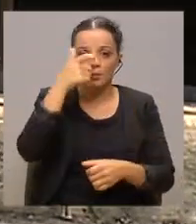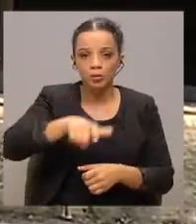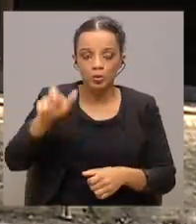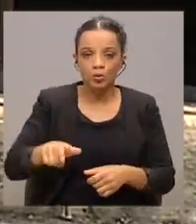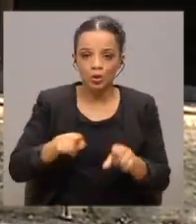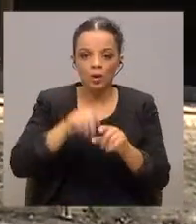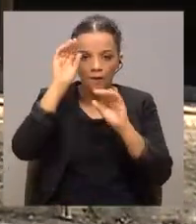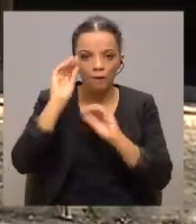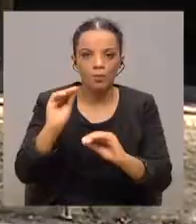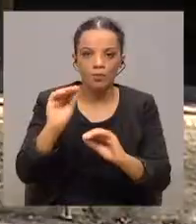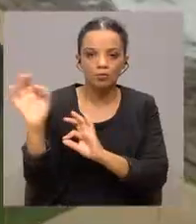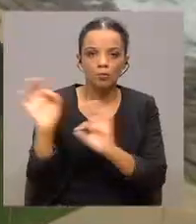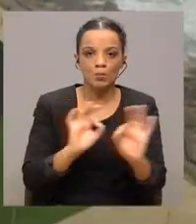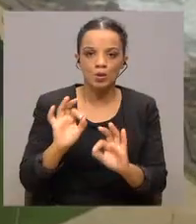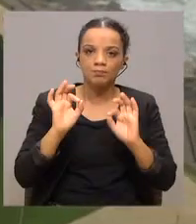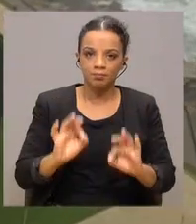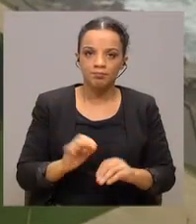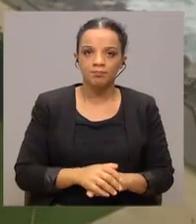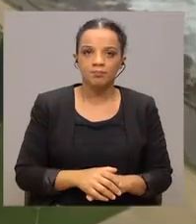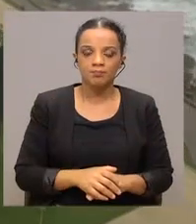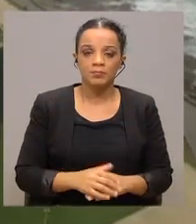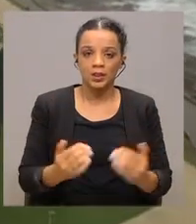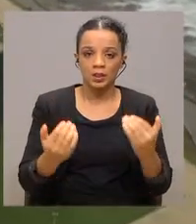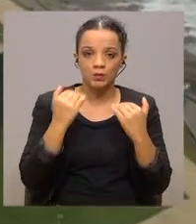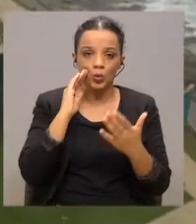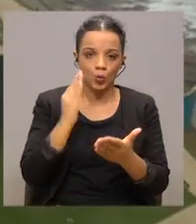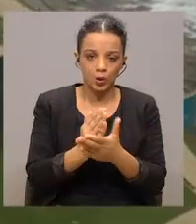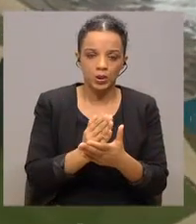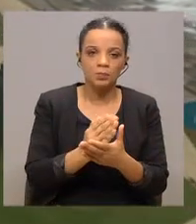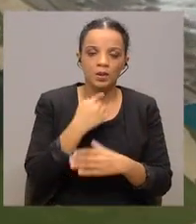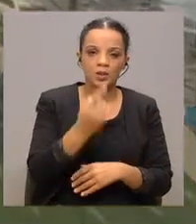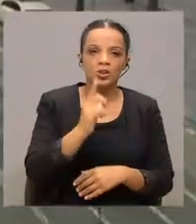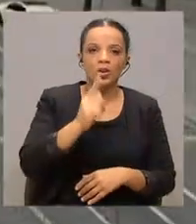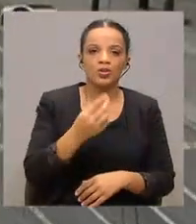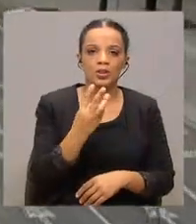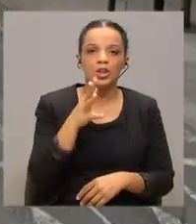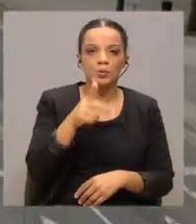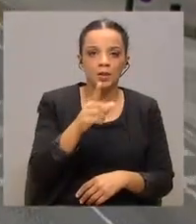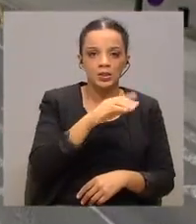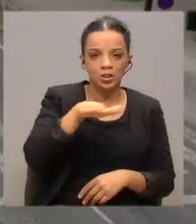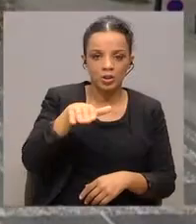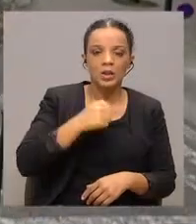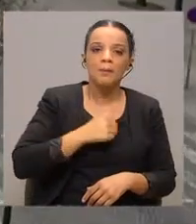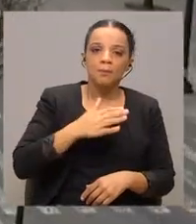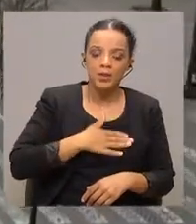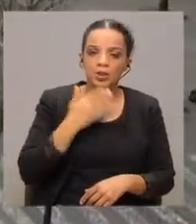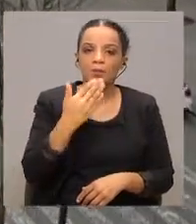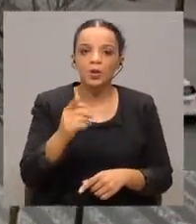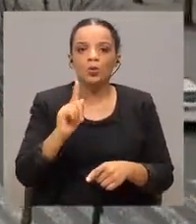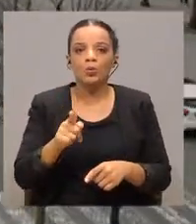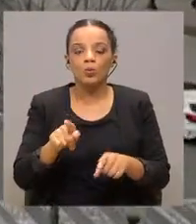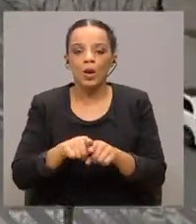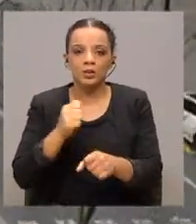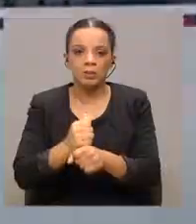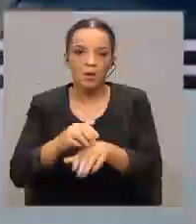formadas e preparadas. Os últimos números disponíveis dão conta de 3.600 empresas que pediram o lay-off,